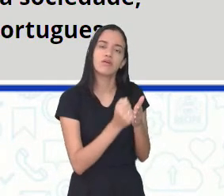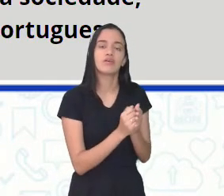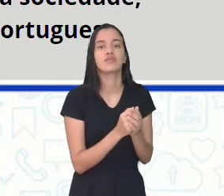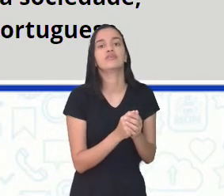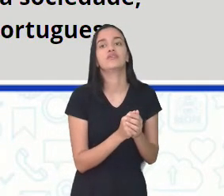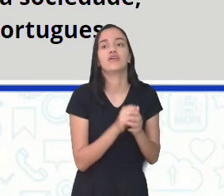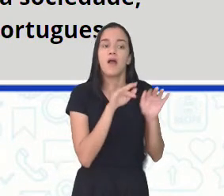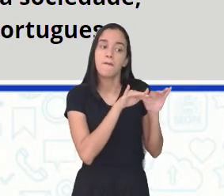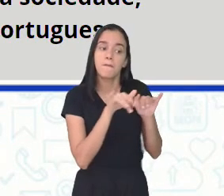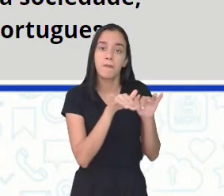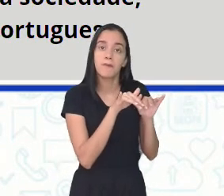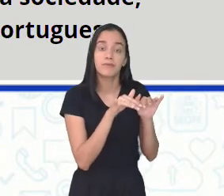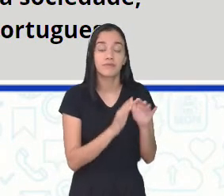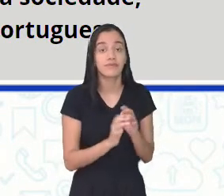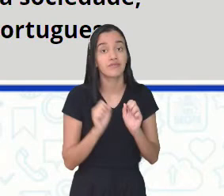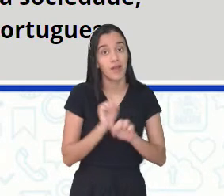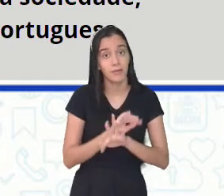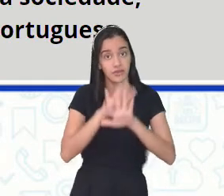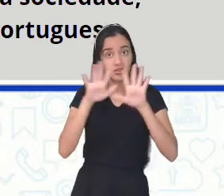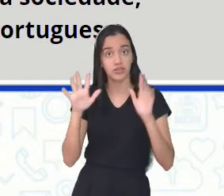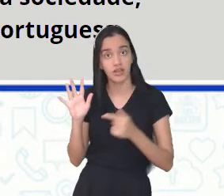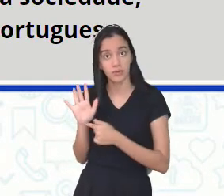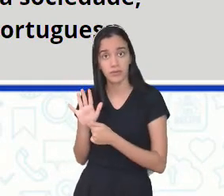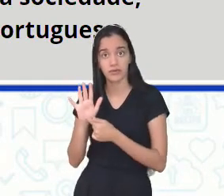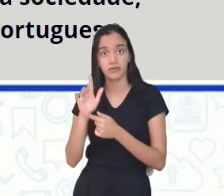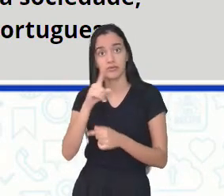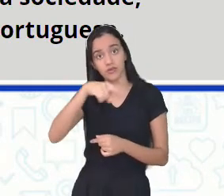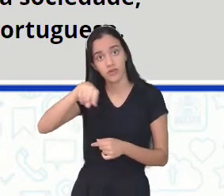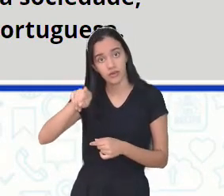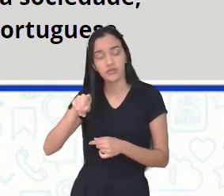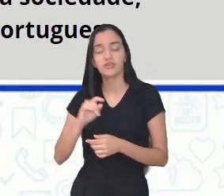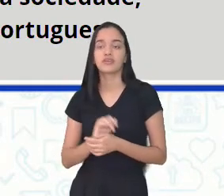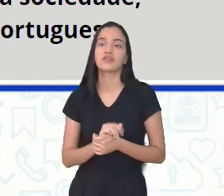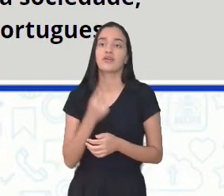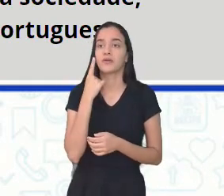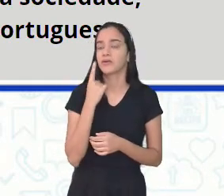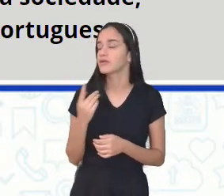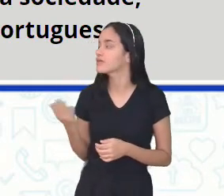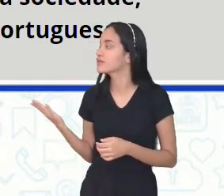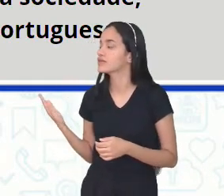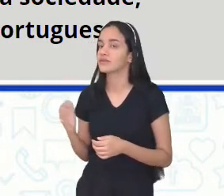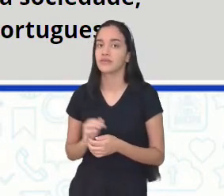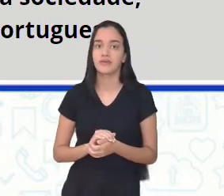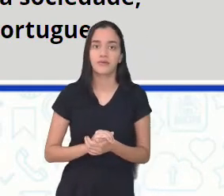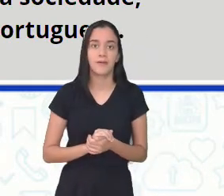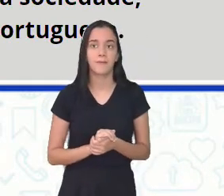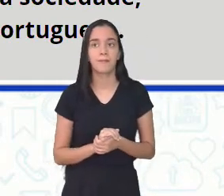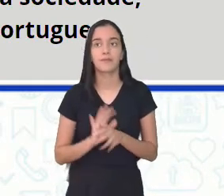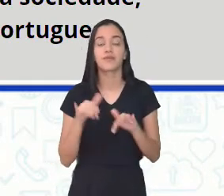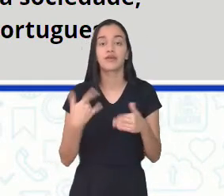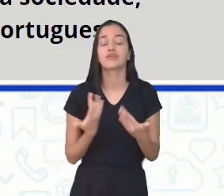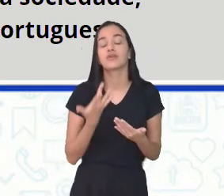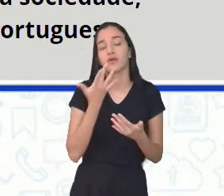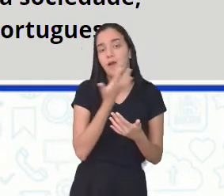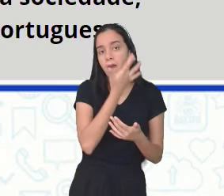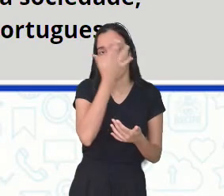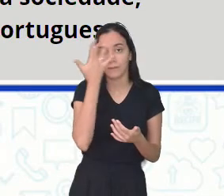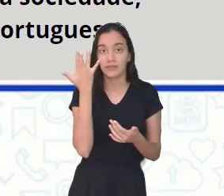clara aqui, não é? Então, vejam só essa carta aqui. Prezado leitor,